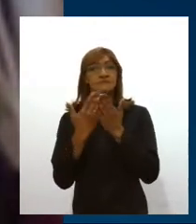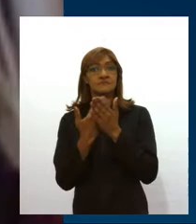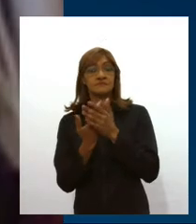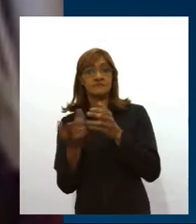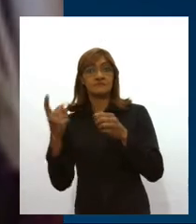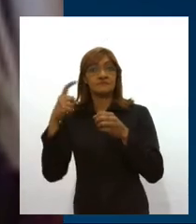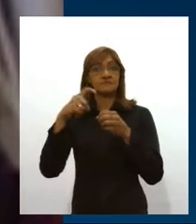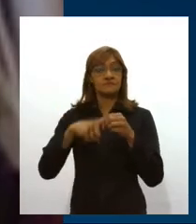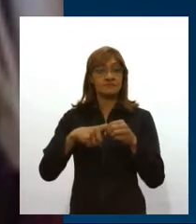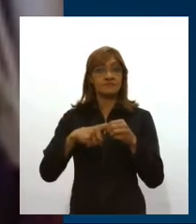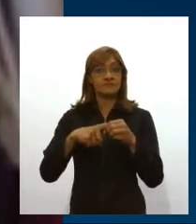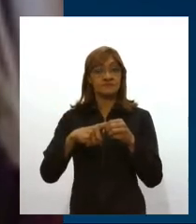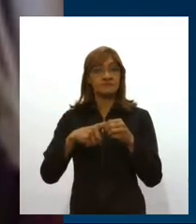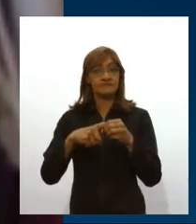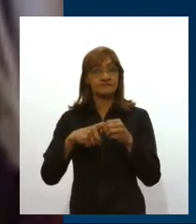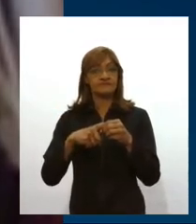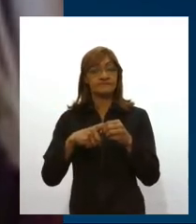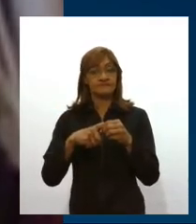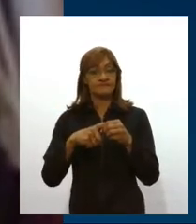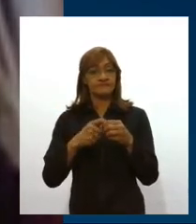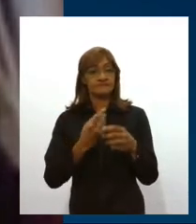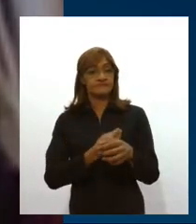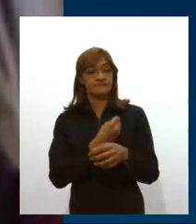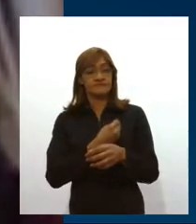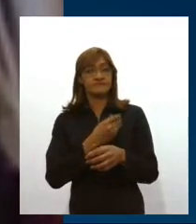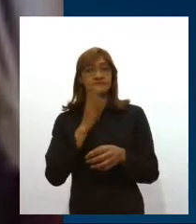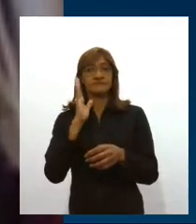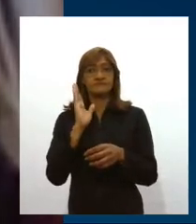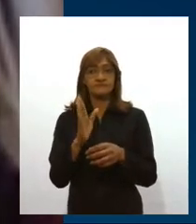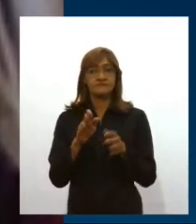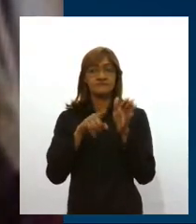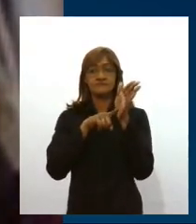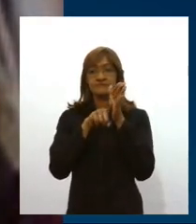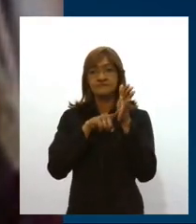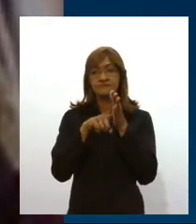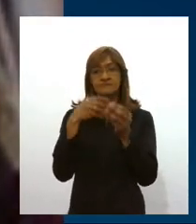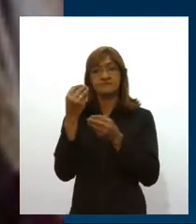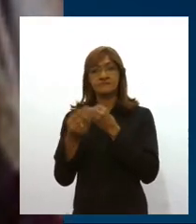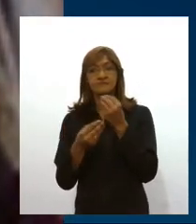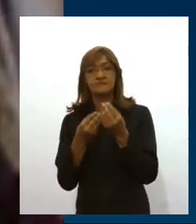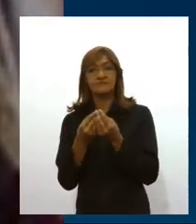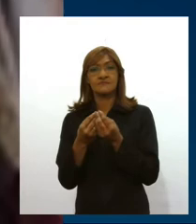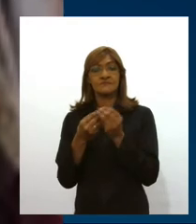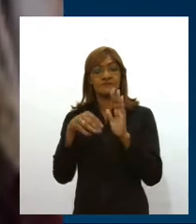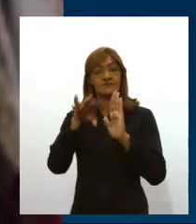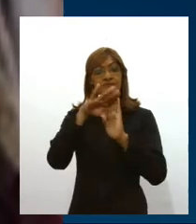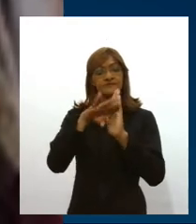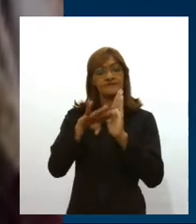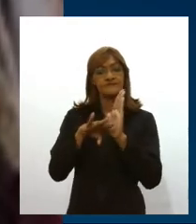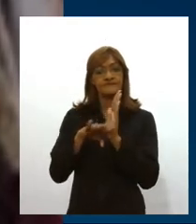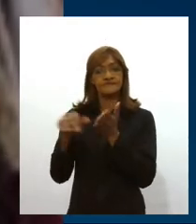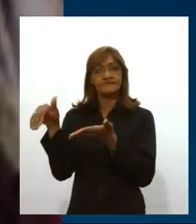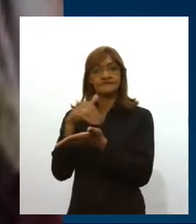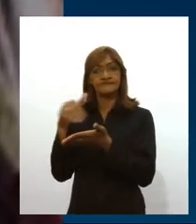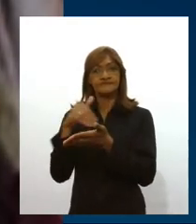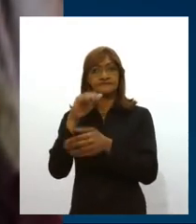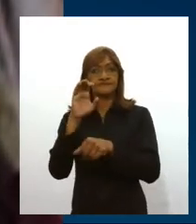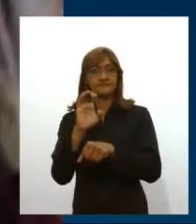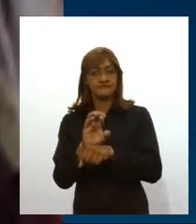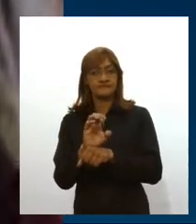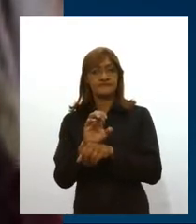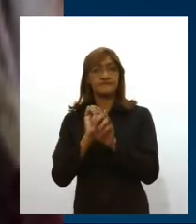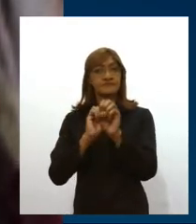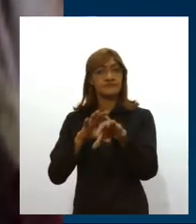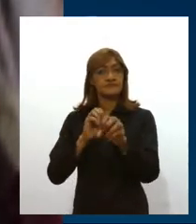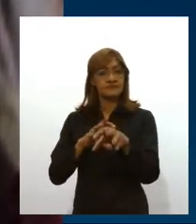já está sendo estudado, já está sendo trabalhado entre a Superíntese de Planejamento, a Secretaria de Saúde e a Secretaria de Educação. Nós